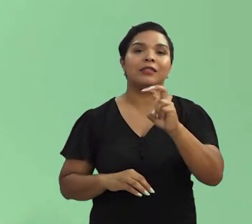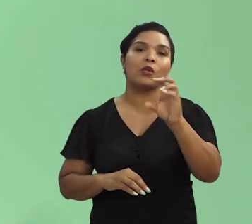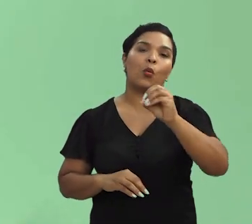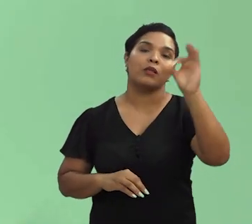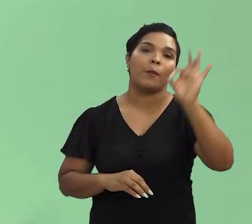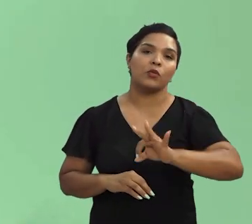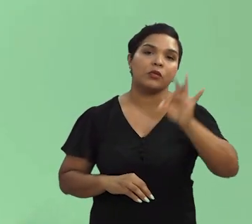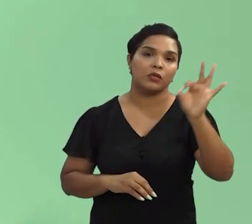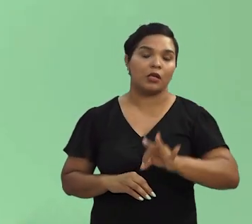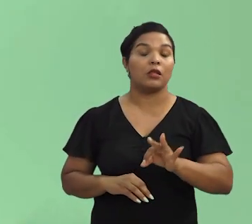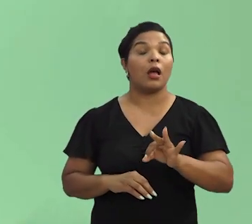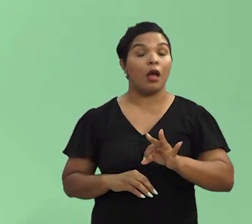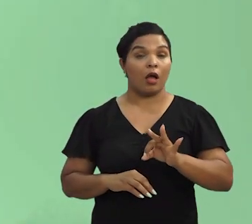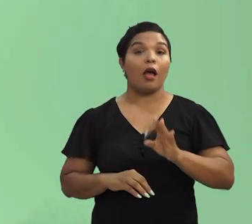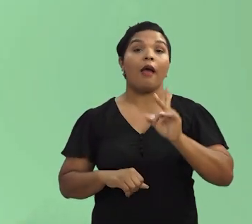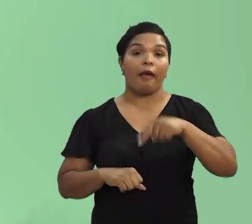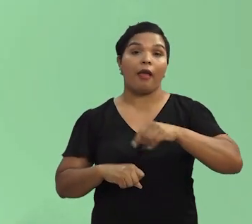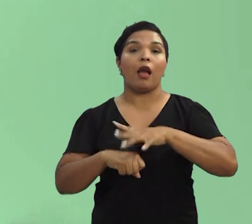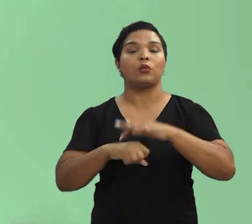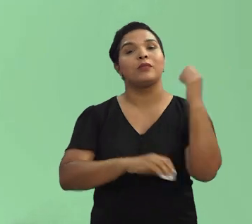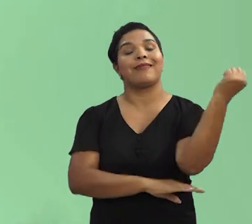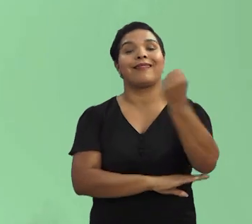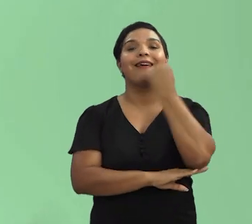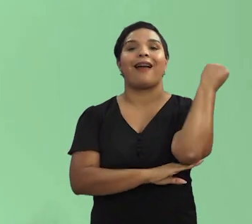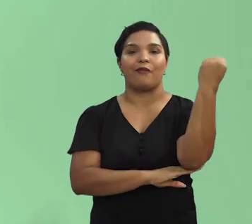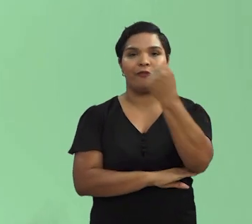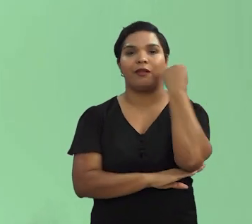50%. Então é uma doença muito grave.